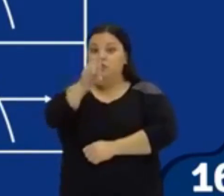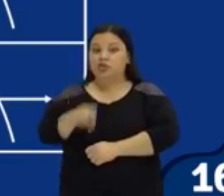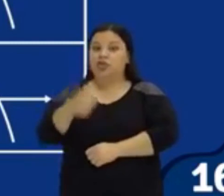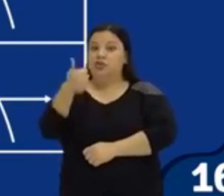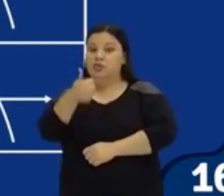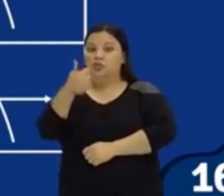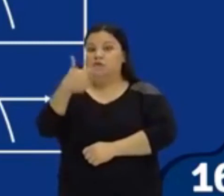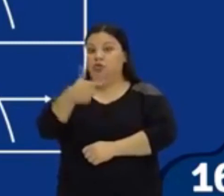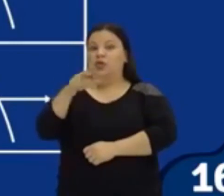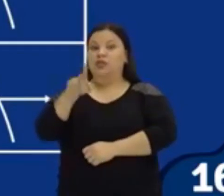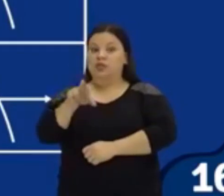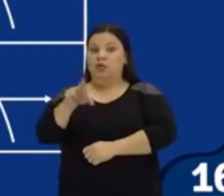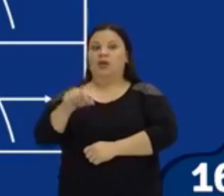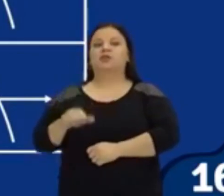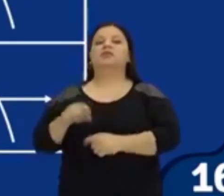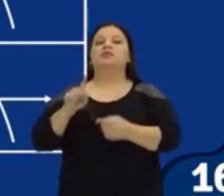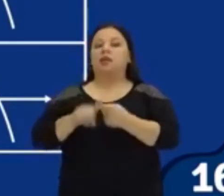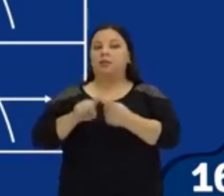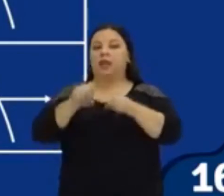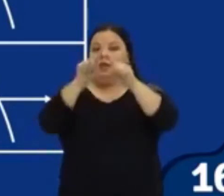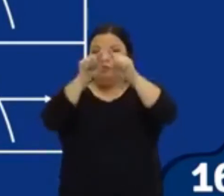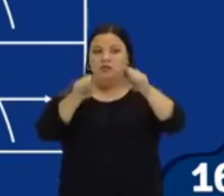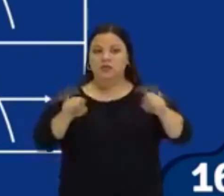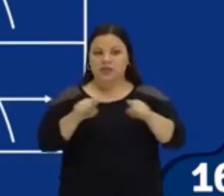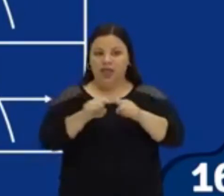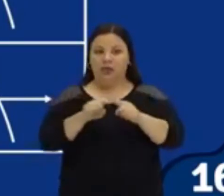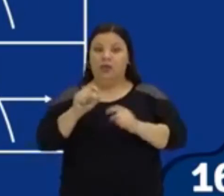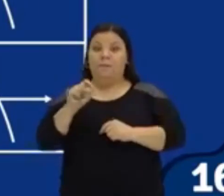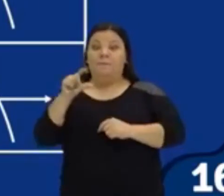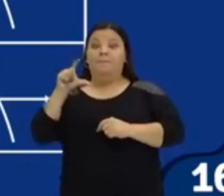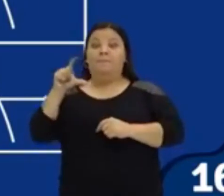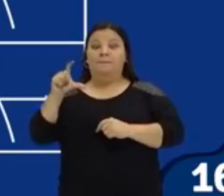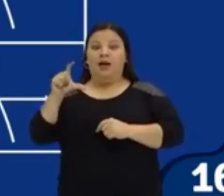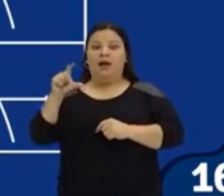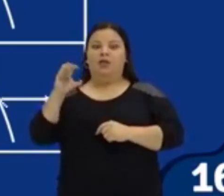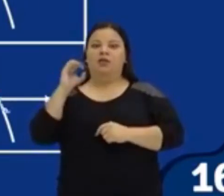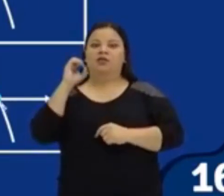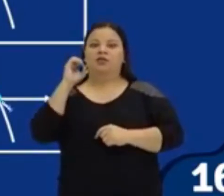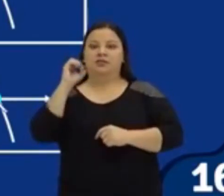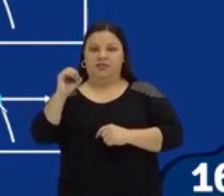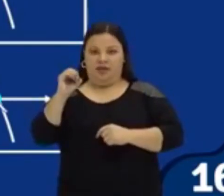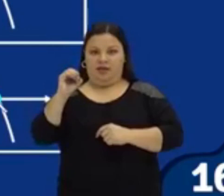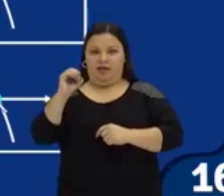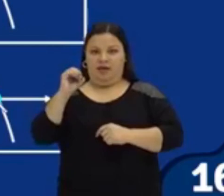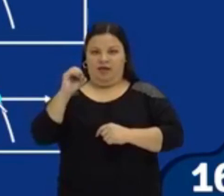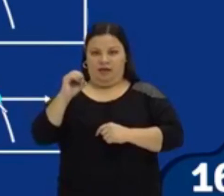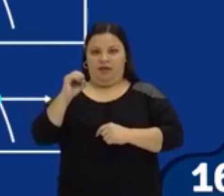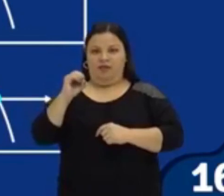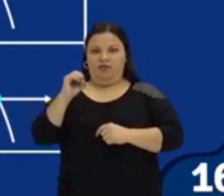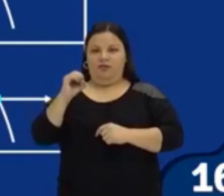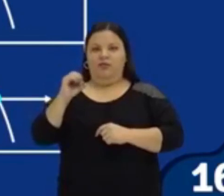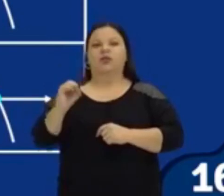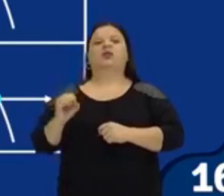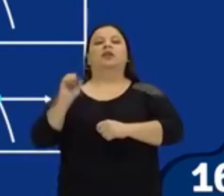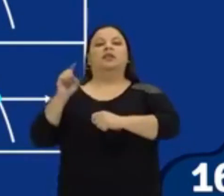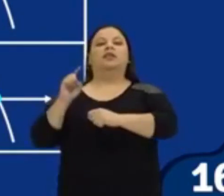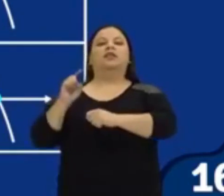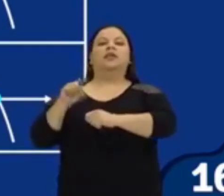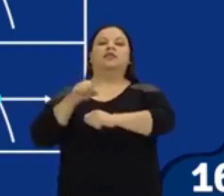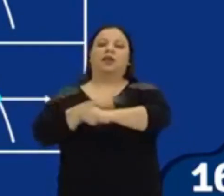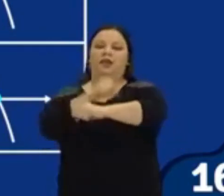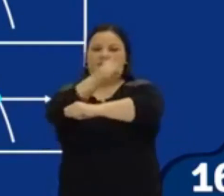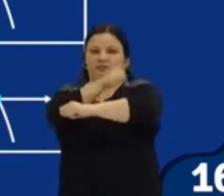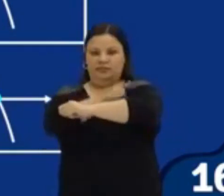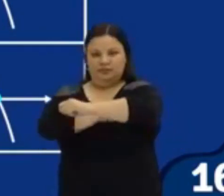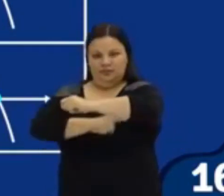nosso delta maior que zero você tem aí duas raízes reais olha aqui ó como deu aqui o nosso cálculo x uma